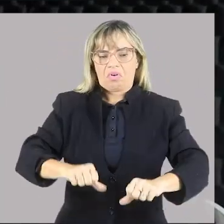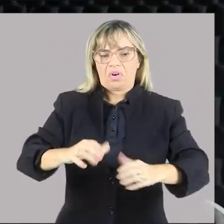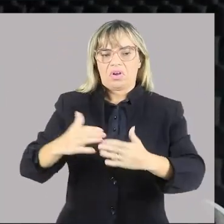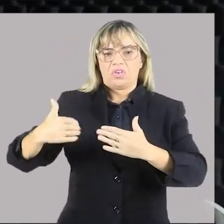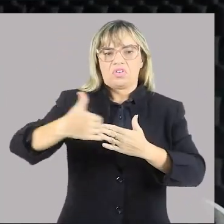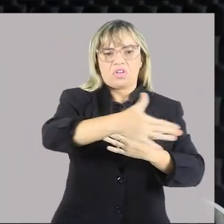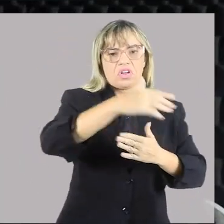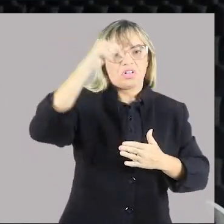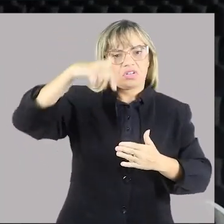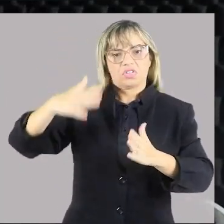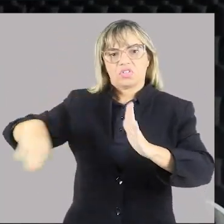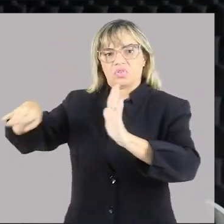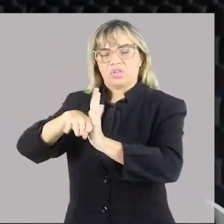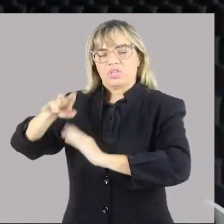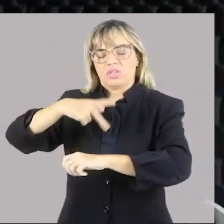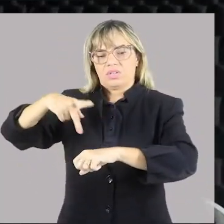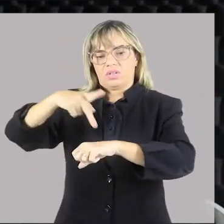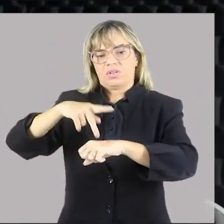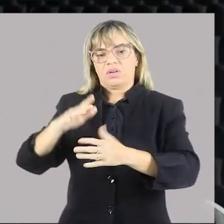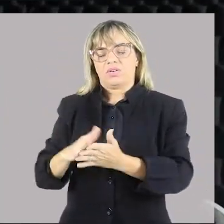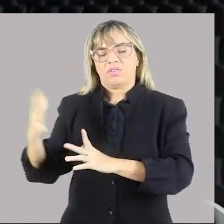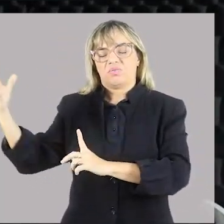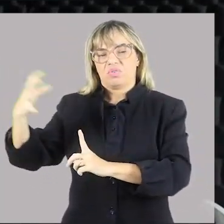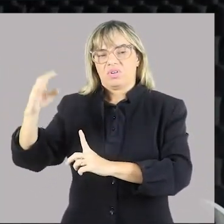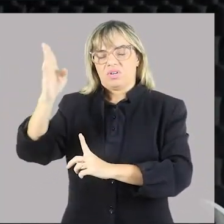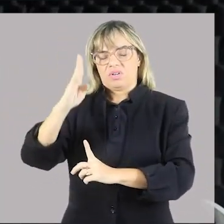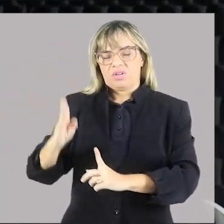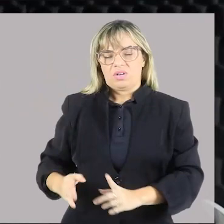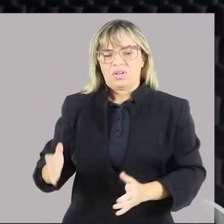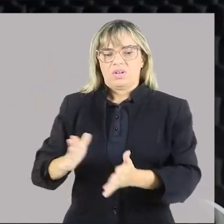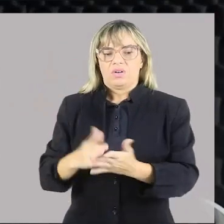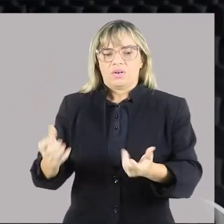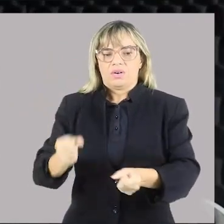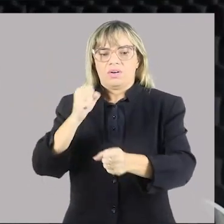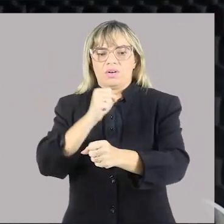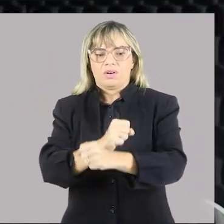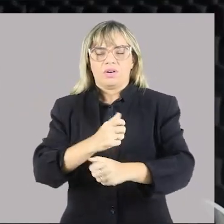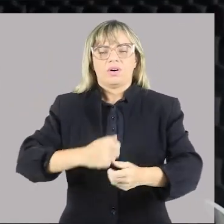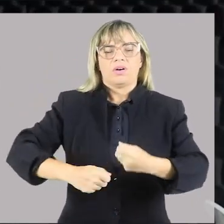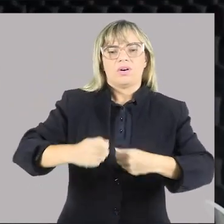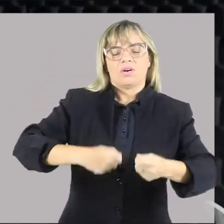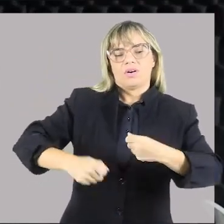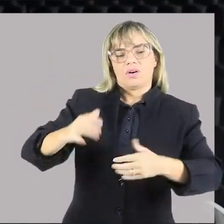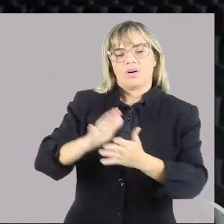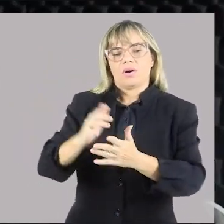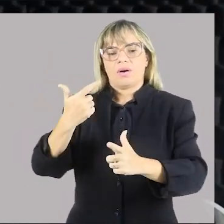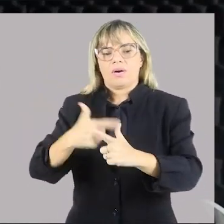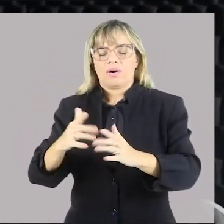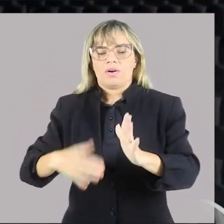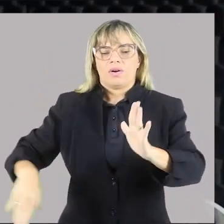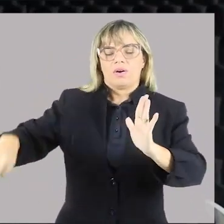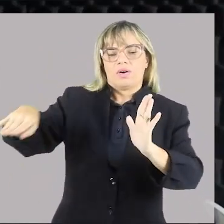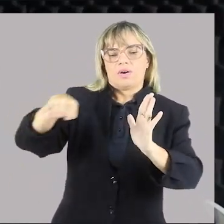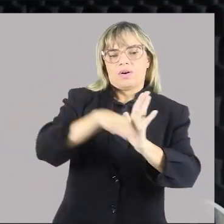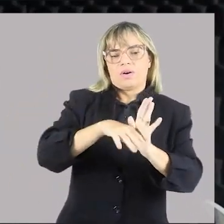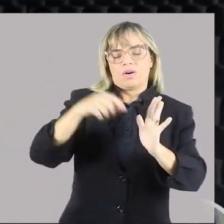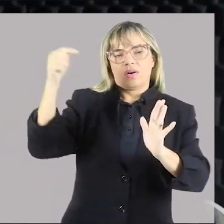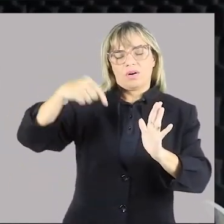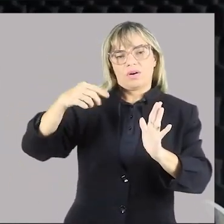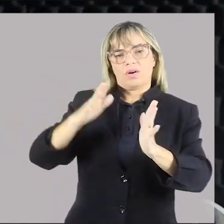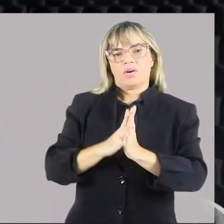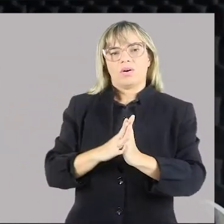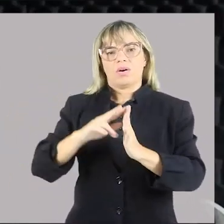no Brasil. A recessão da economia mundial foi uma crise externa que chegou no Brasil. Está aí um exemplo de